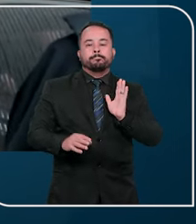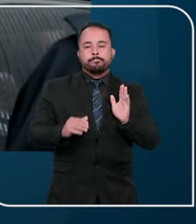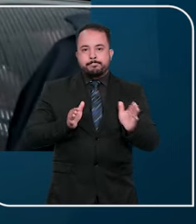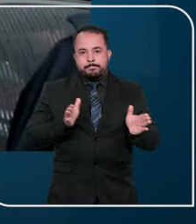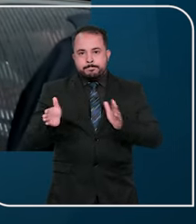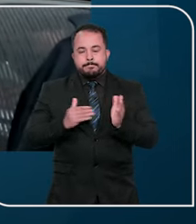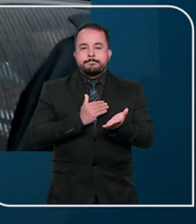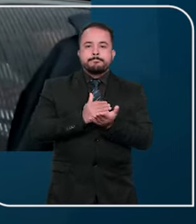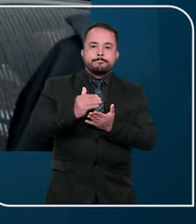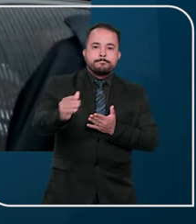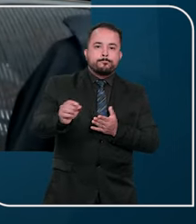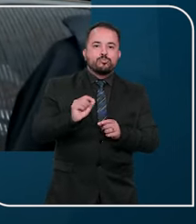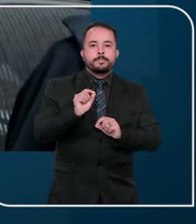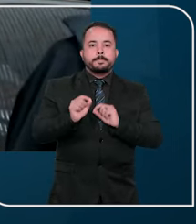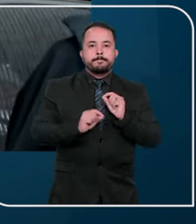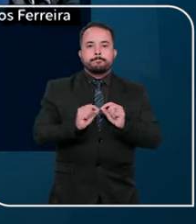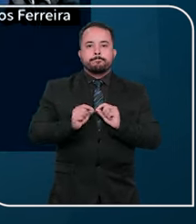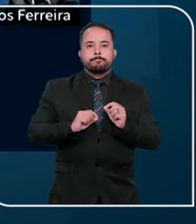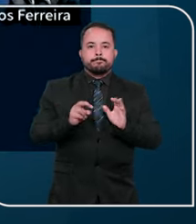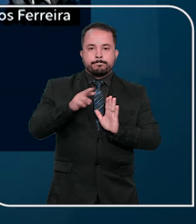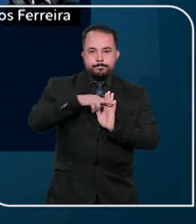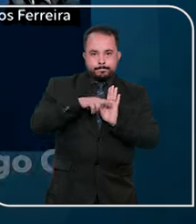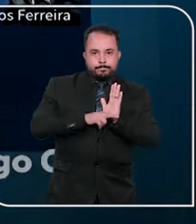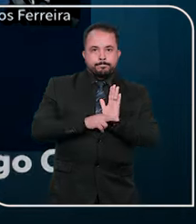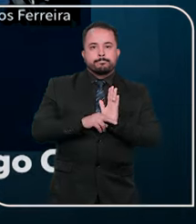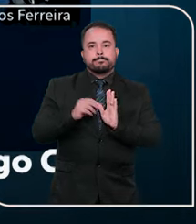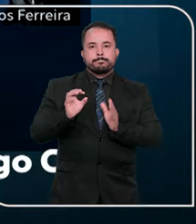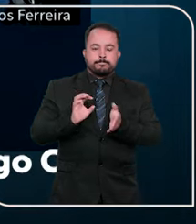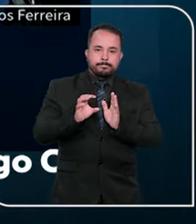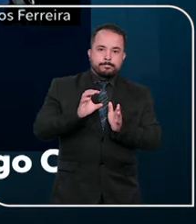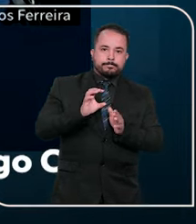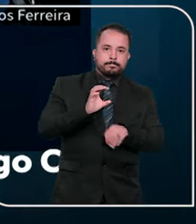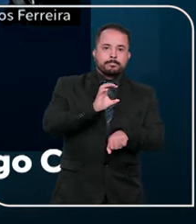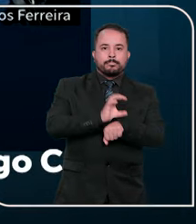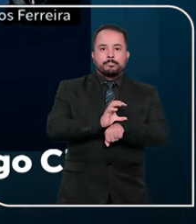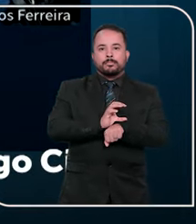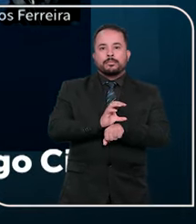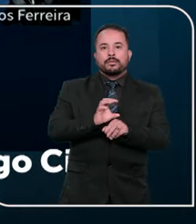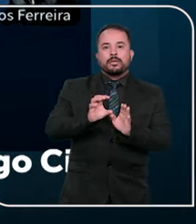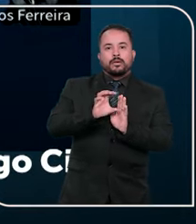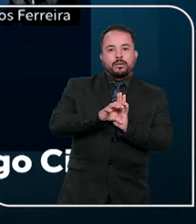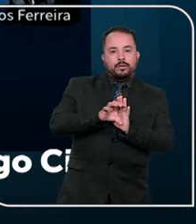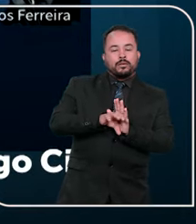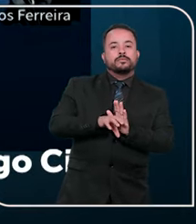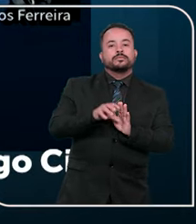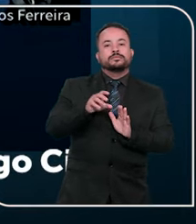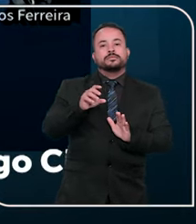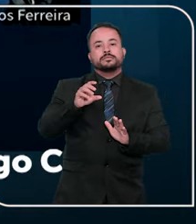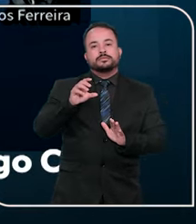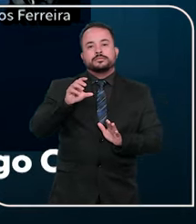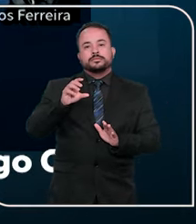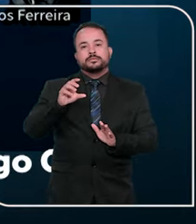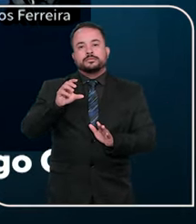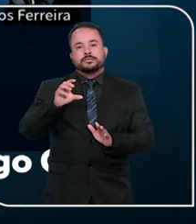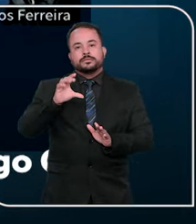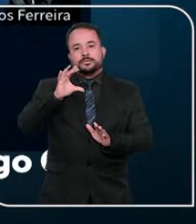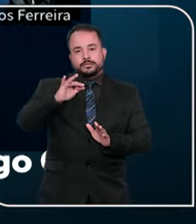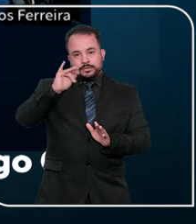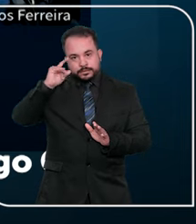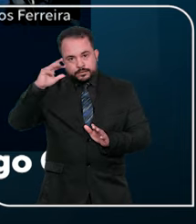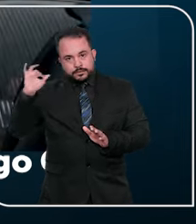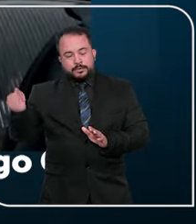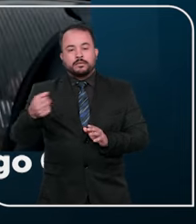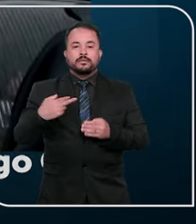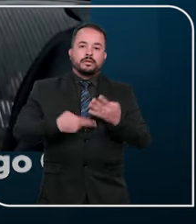prazo começa na abertura da sucessão, considerando uma regra prevista no Código Civil. Ainda embasado pelo Código